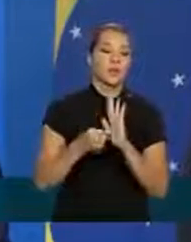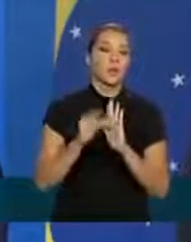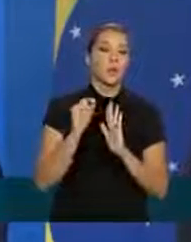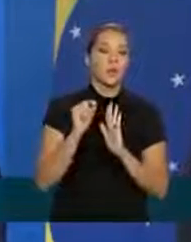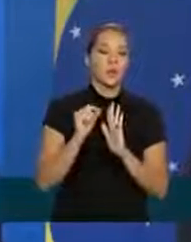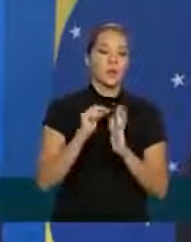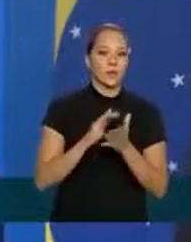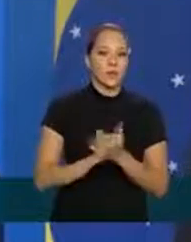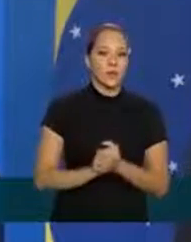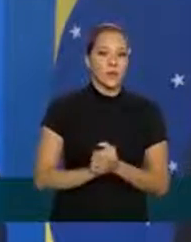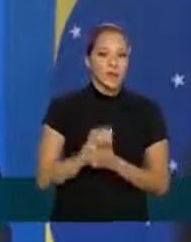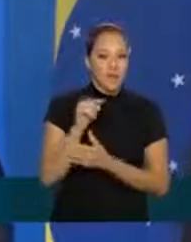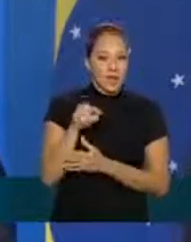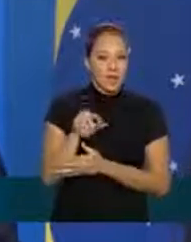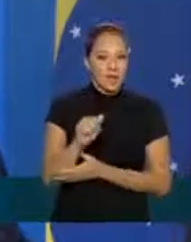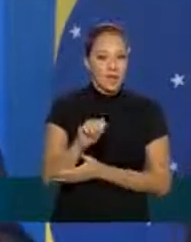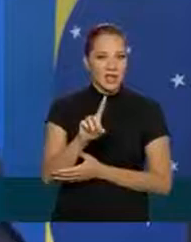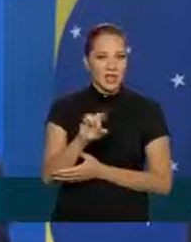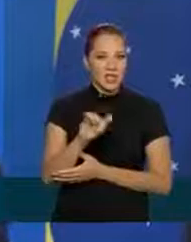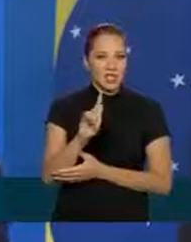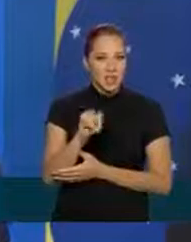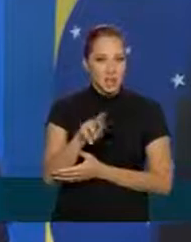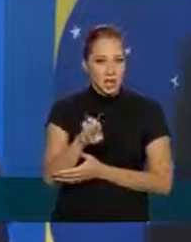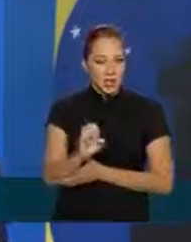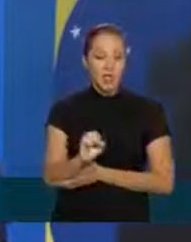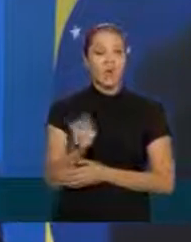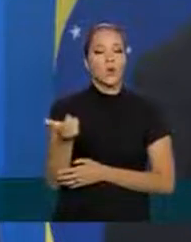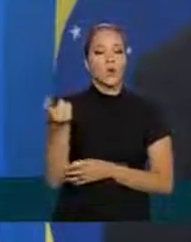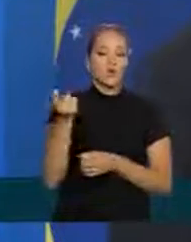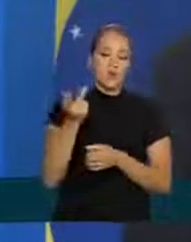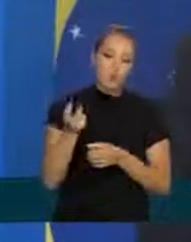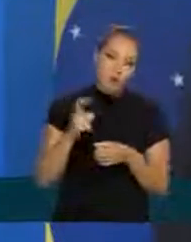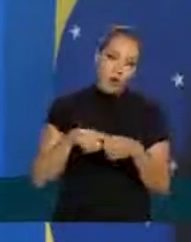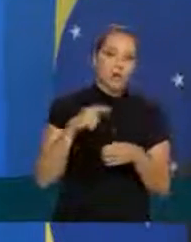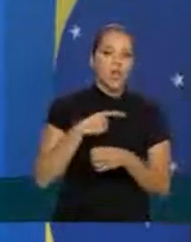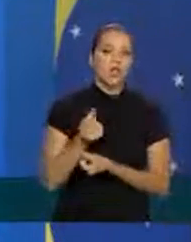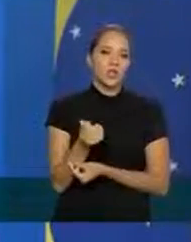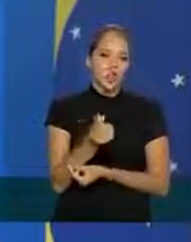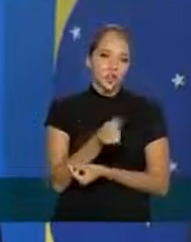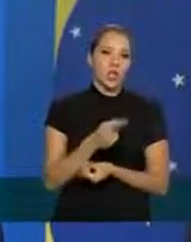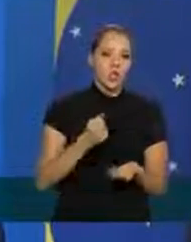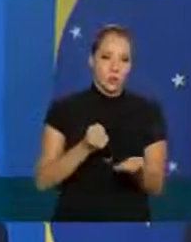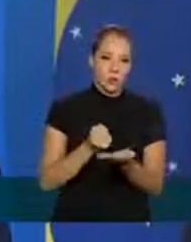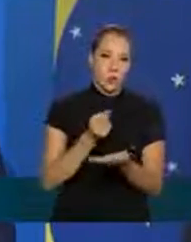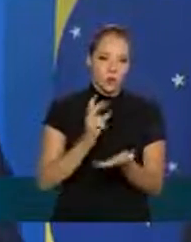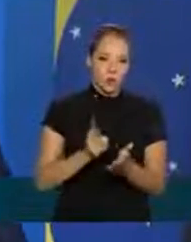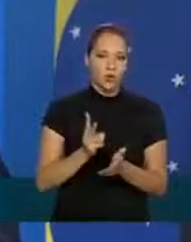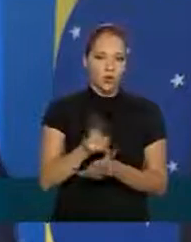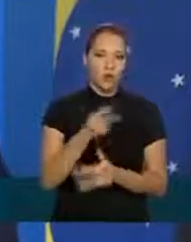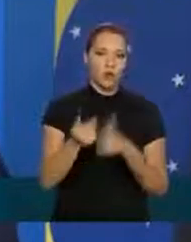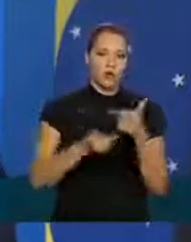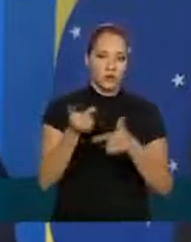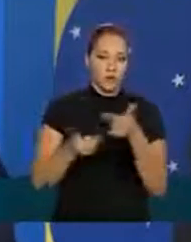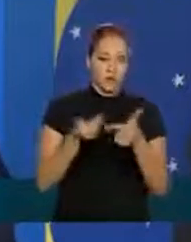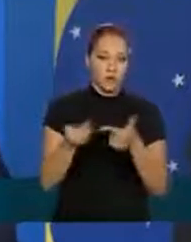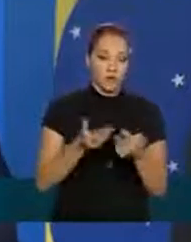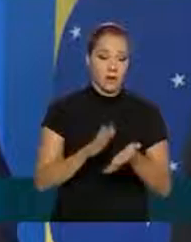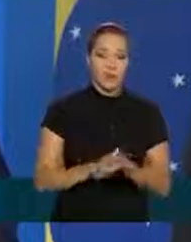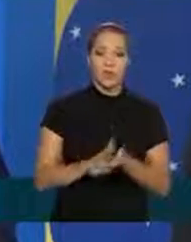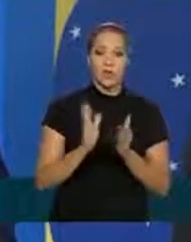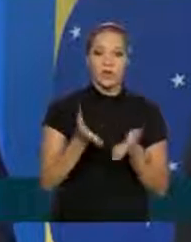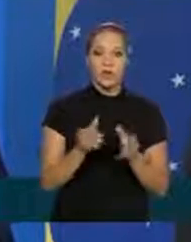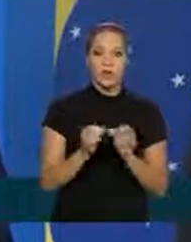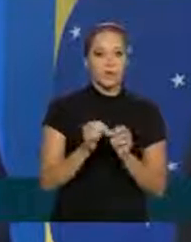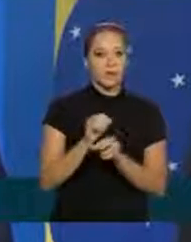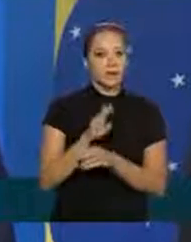esses adquirentes voltam a ter Caixa para continuar fazendo sua operação já estamos fazendo